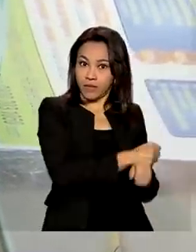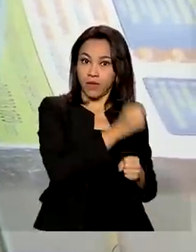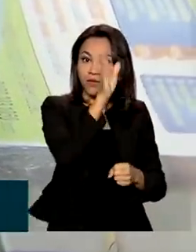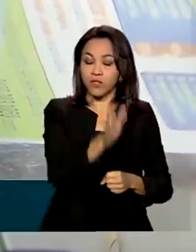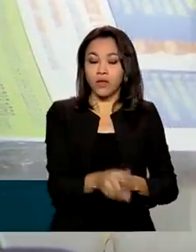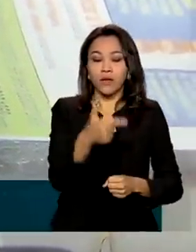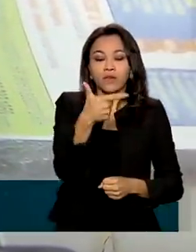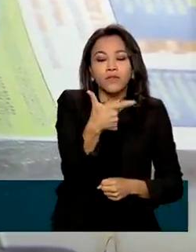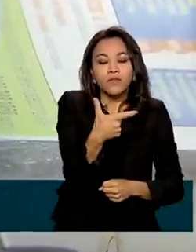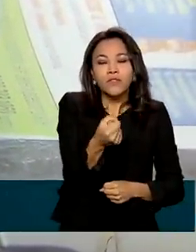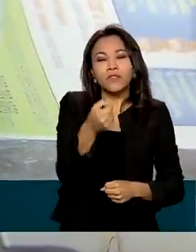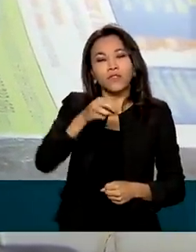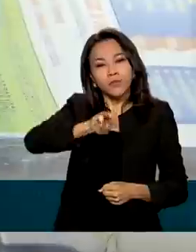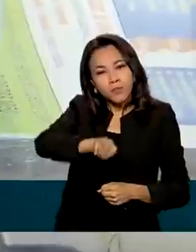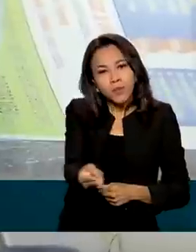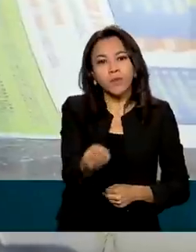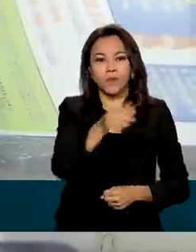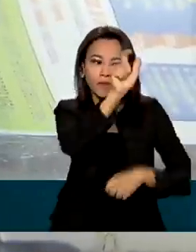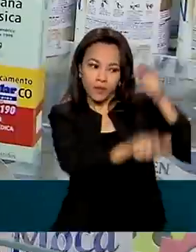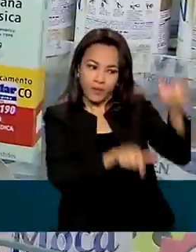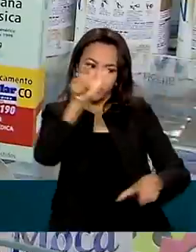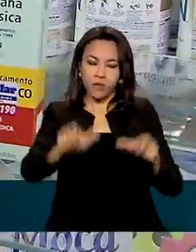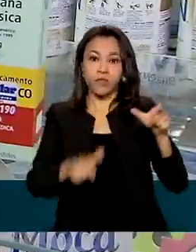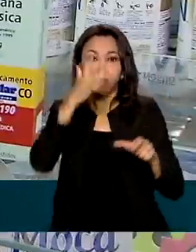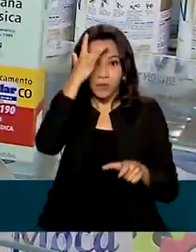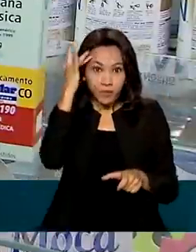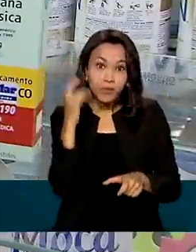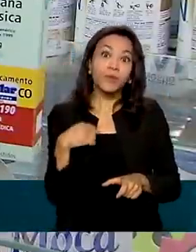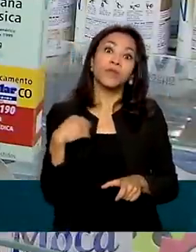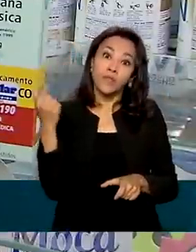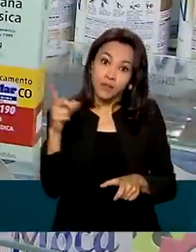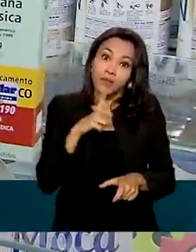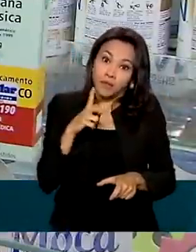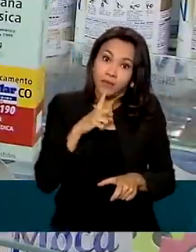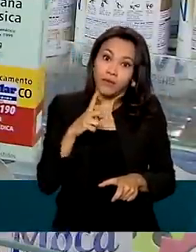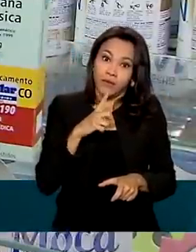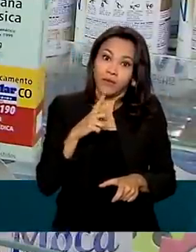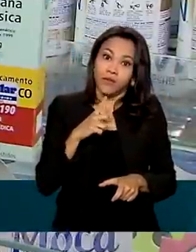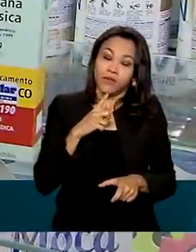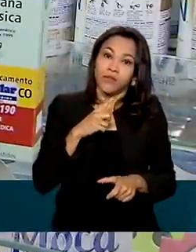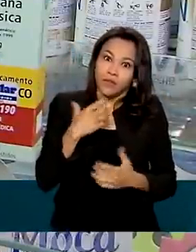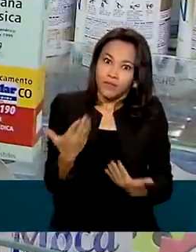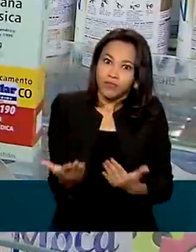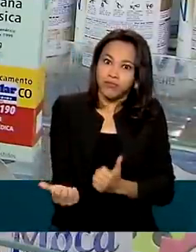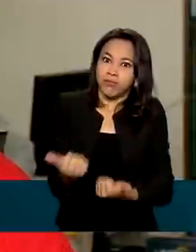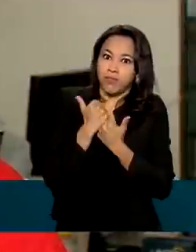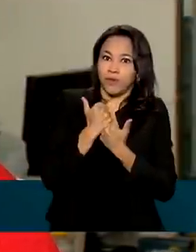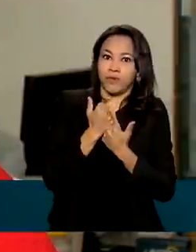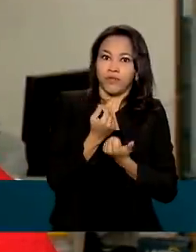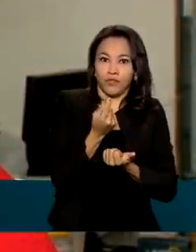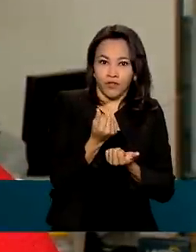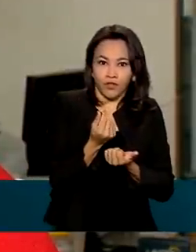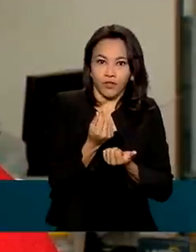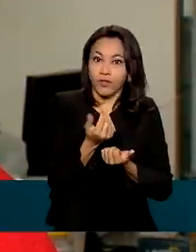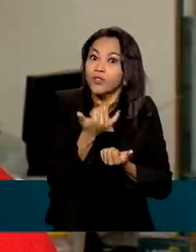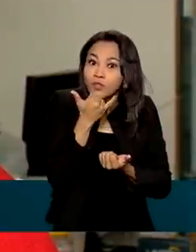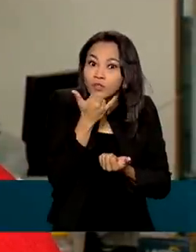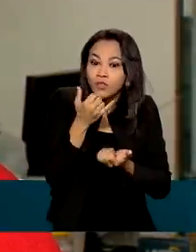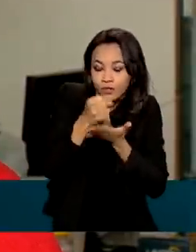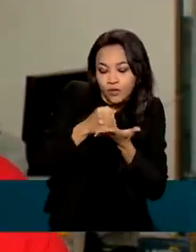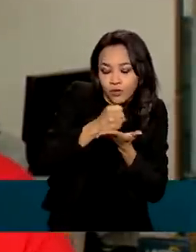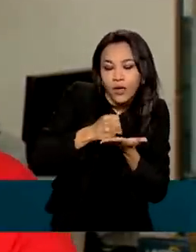20 milhões de brasileiros beneficiados com a distribuição de medicamentos de uso contínuo. Gente como